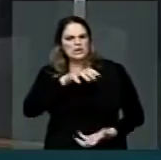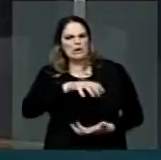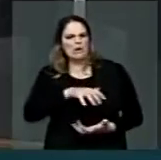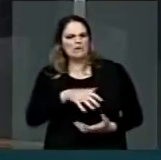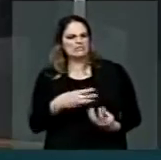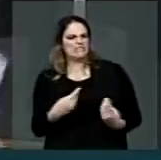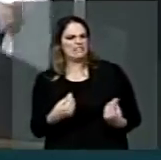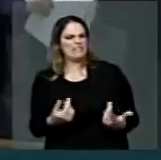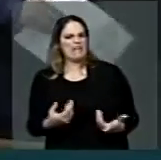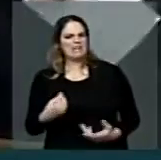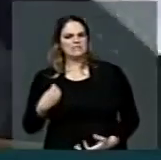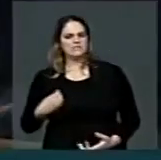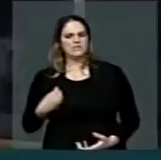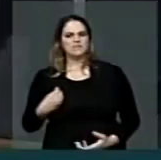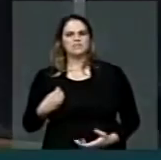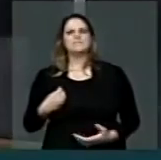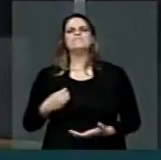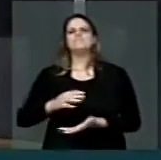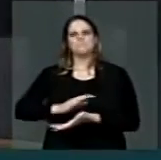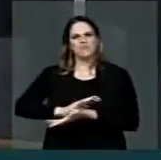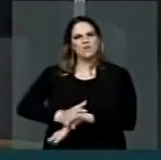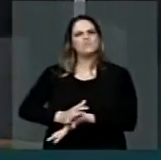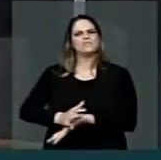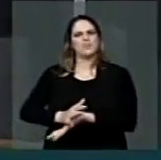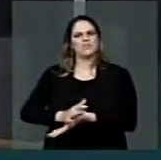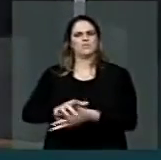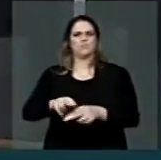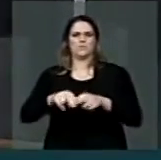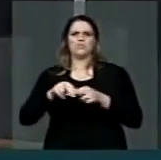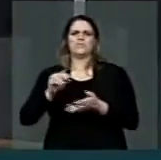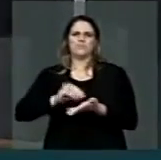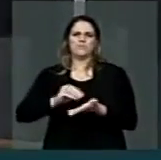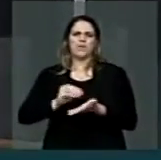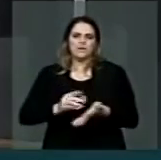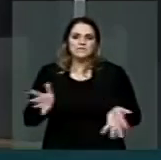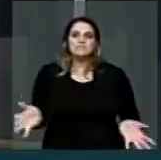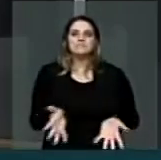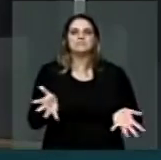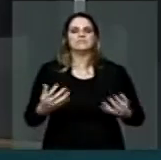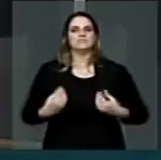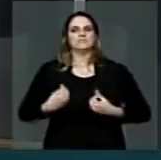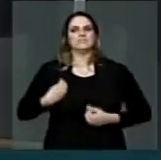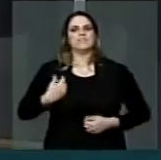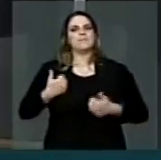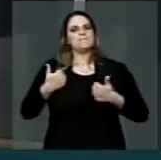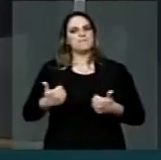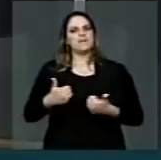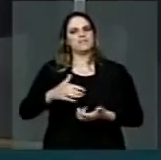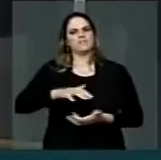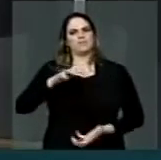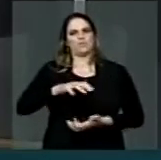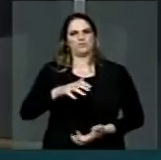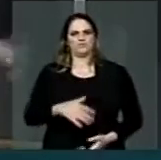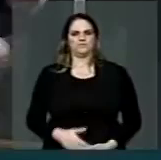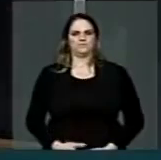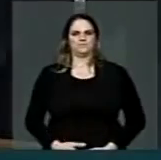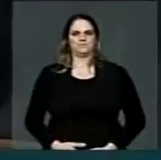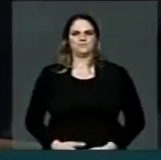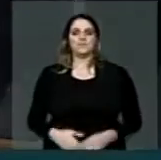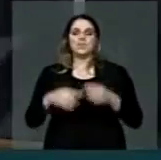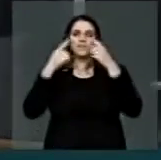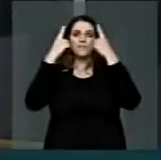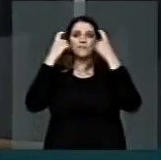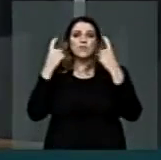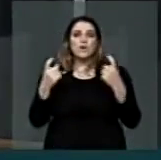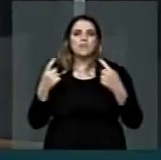que impedem que a sociedade possa investir no bem-estar dessa parcela da sociedade. A violência contra idosos é